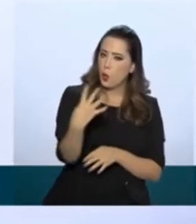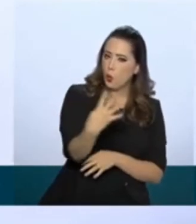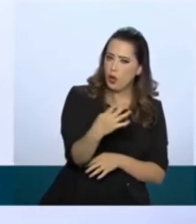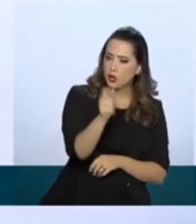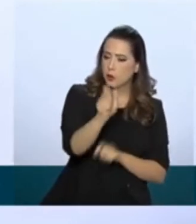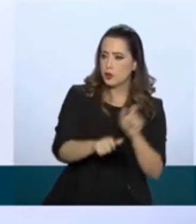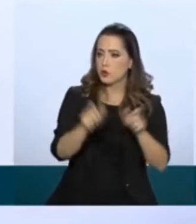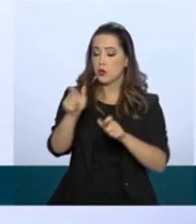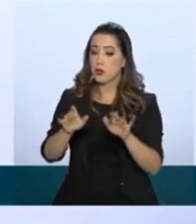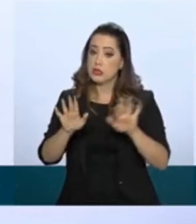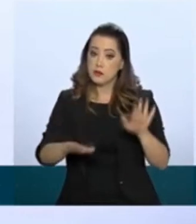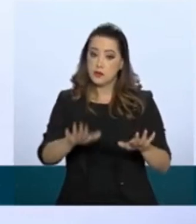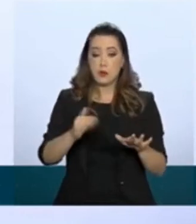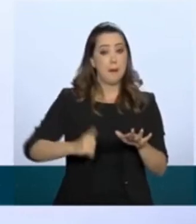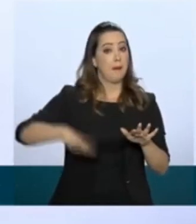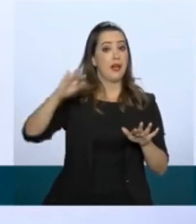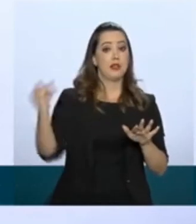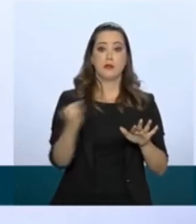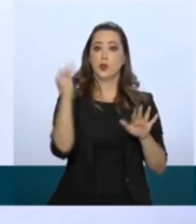comitiva, obviamente.